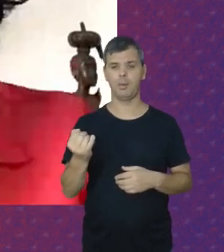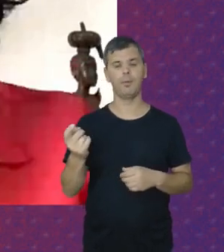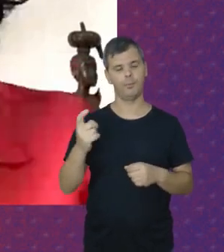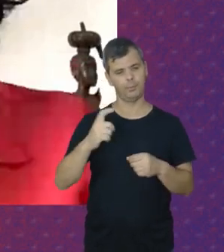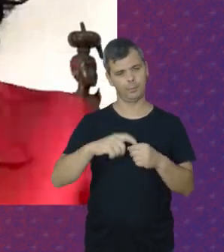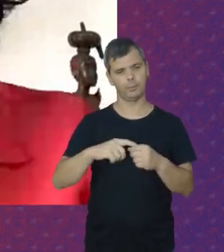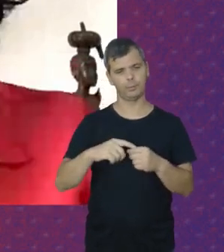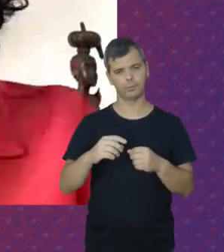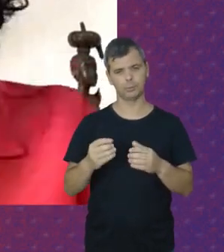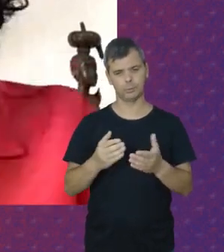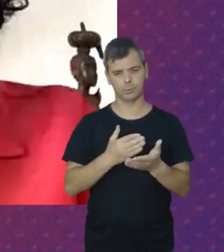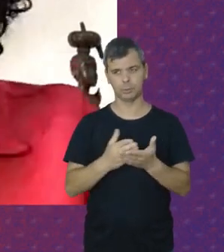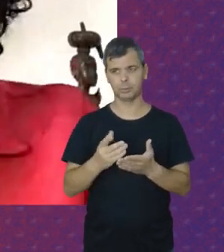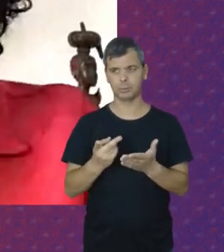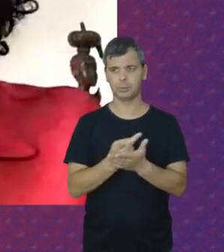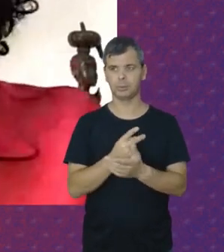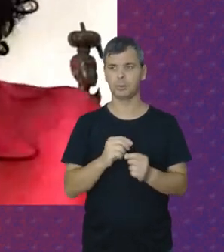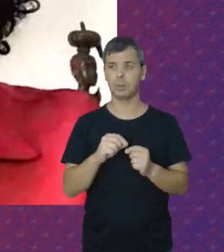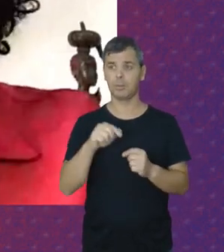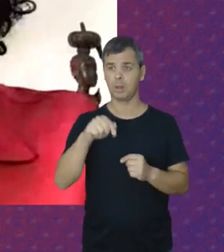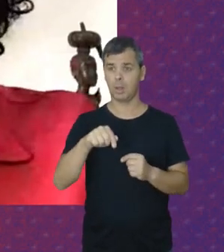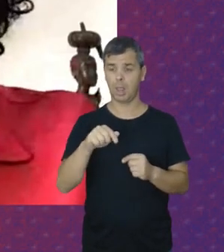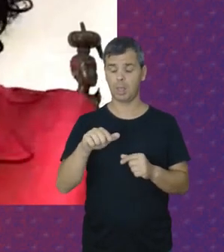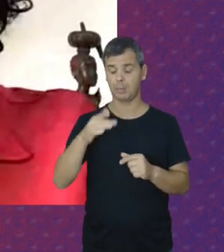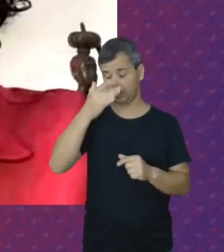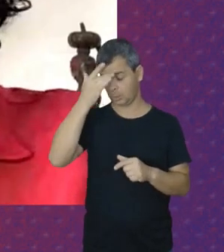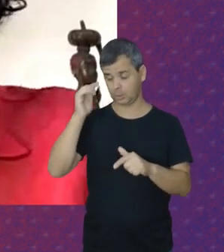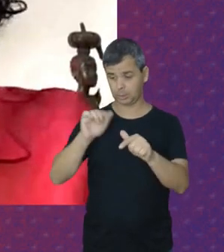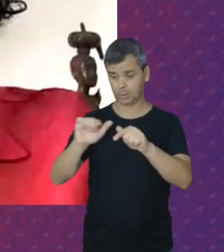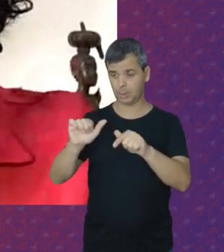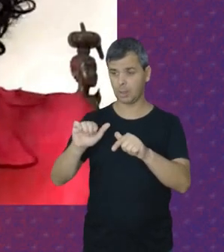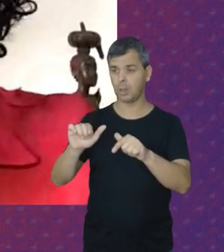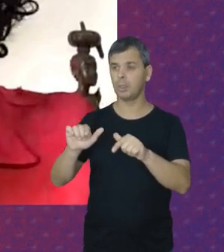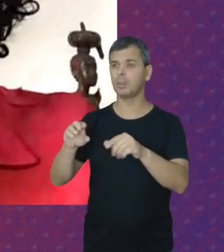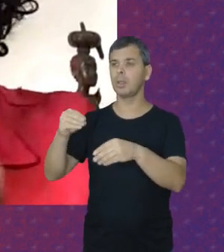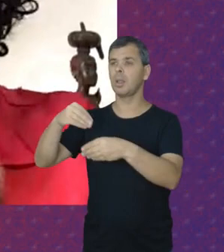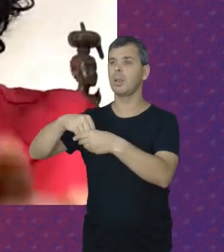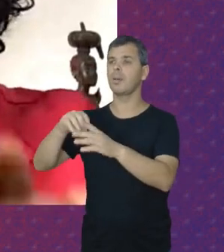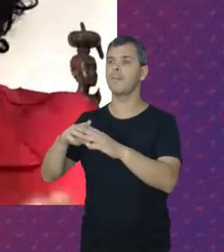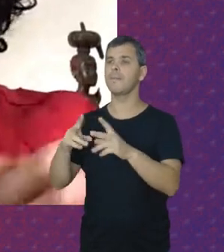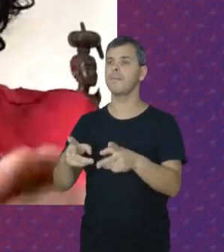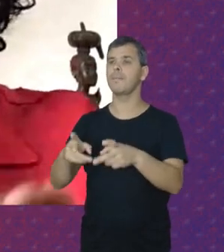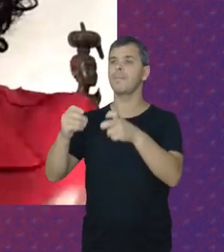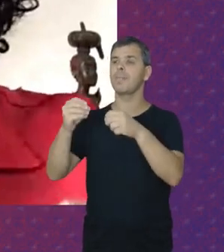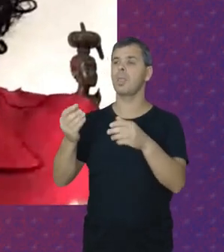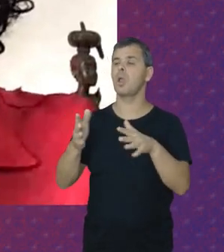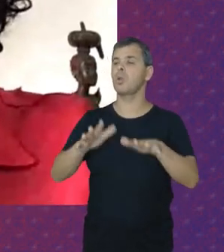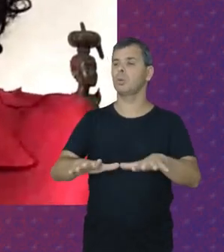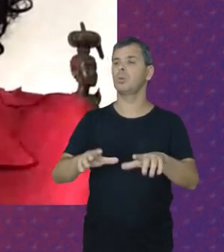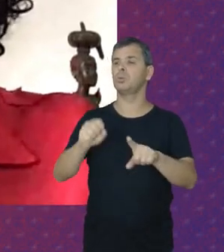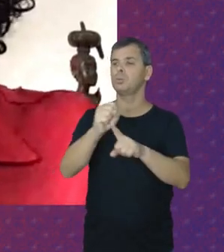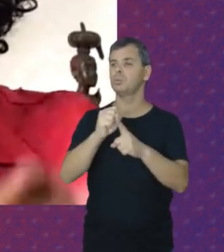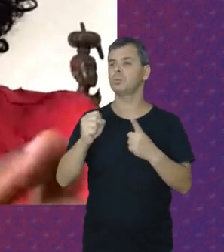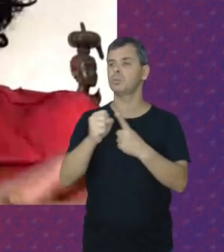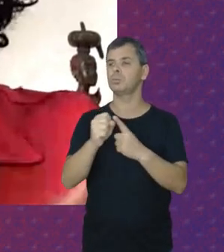Até mesmo Para essa Trabalhadora Doméstica Desde a questão Da sua Inclusão Social